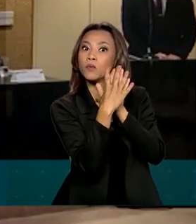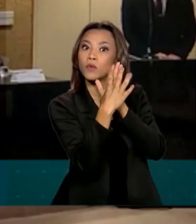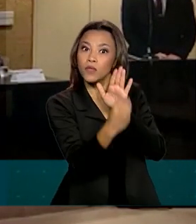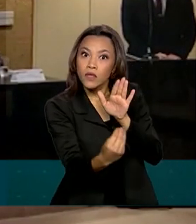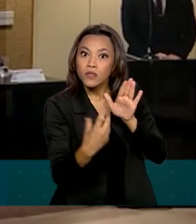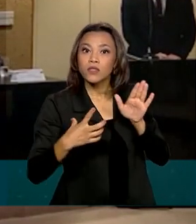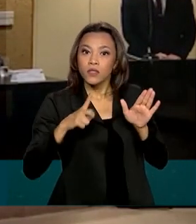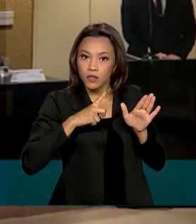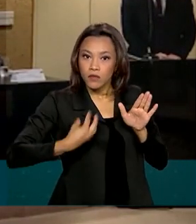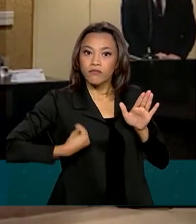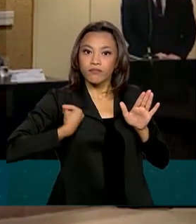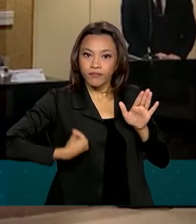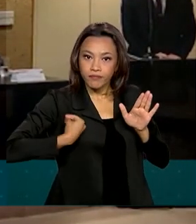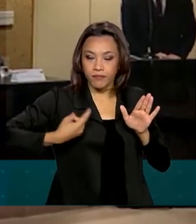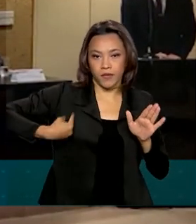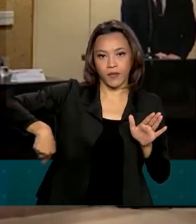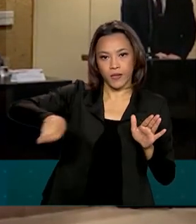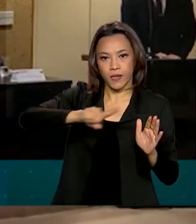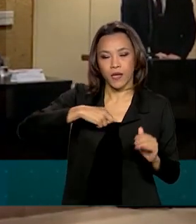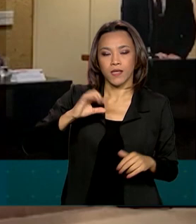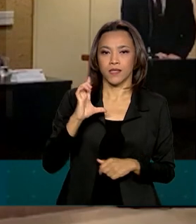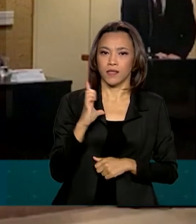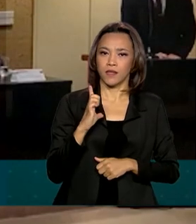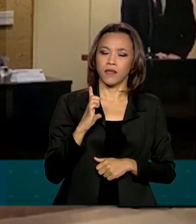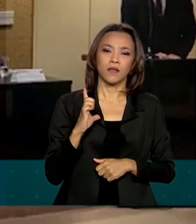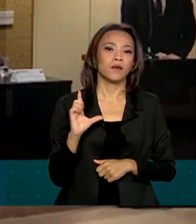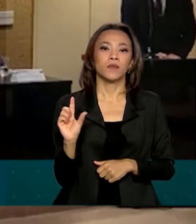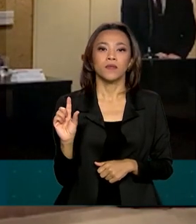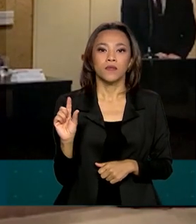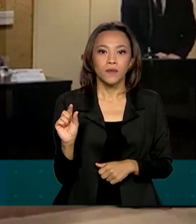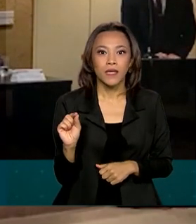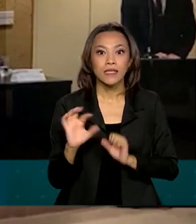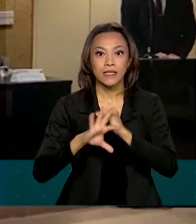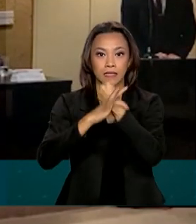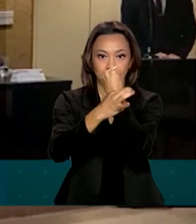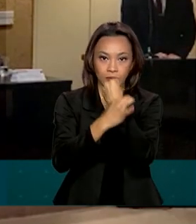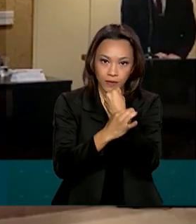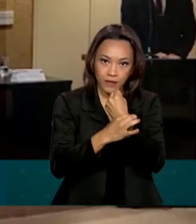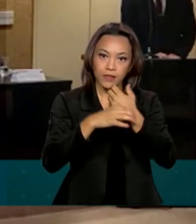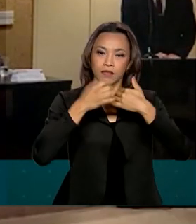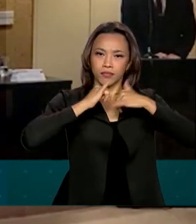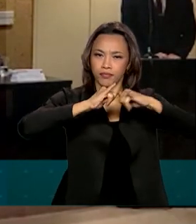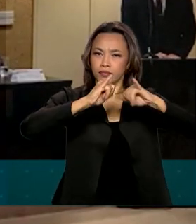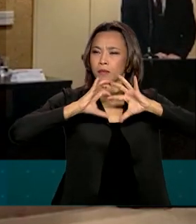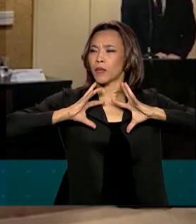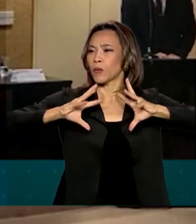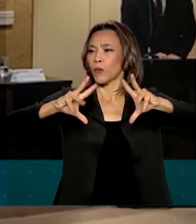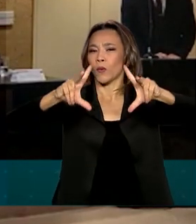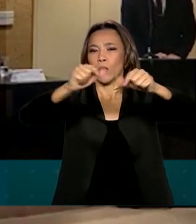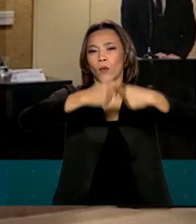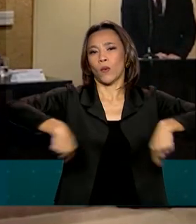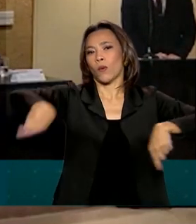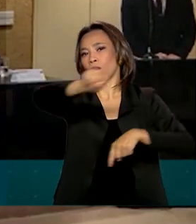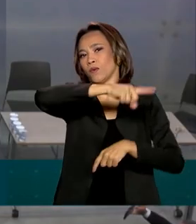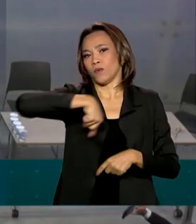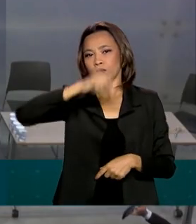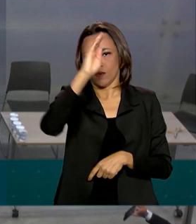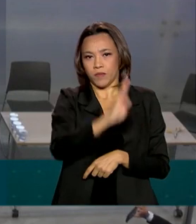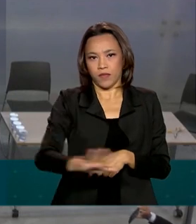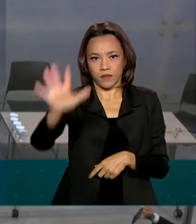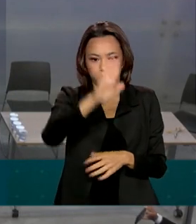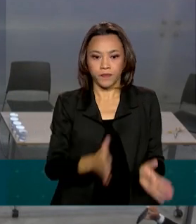existentes, para que nós tenhamos o que é mais importante de segurança energética para todos os termos delegados nacional.